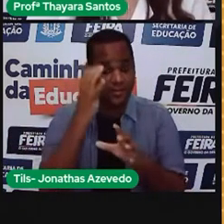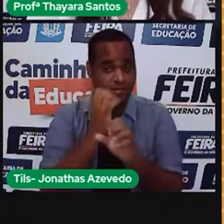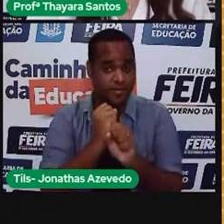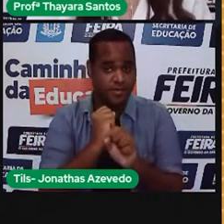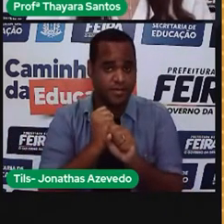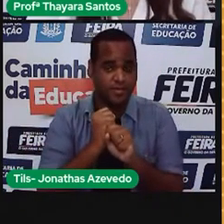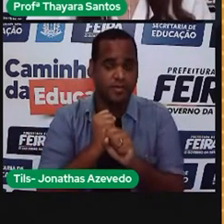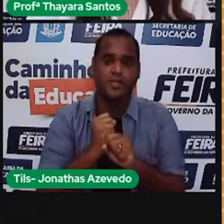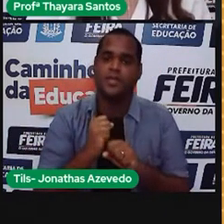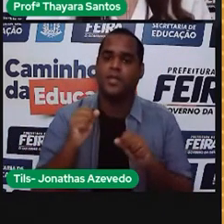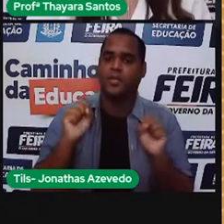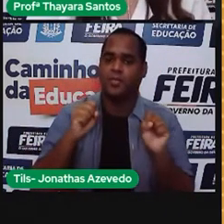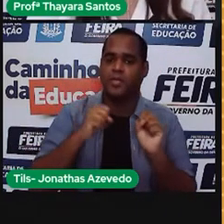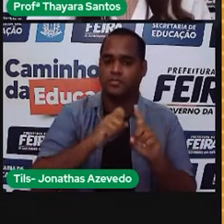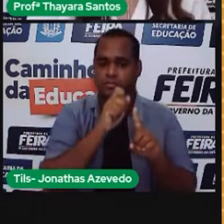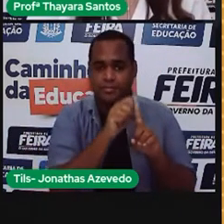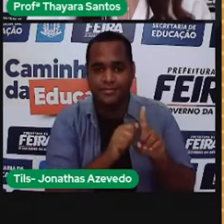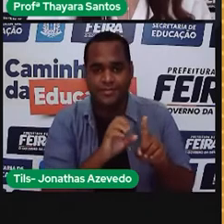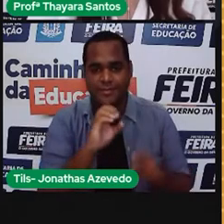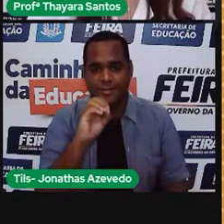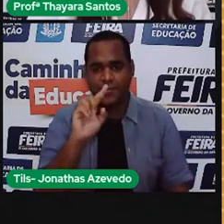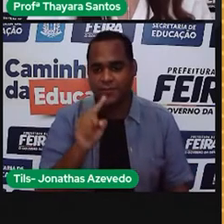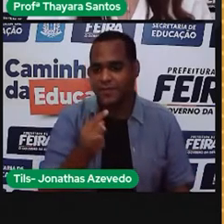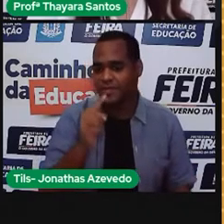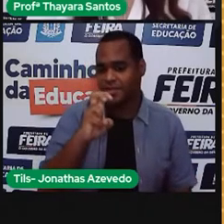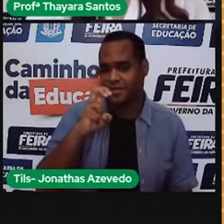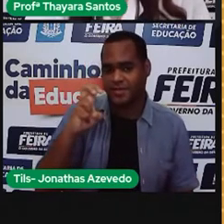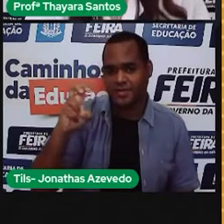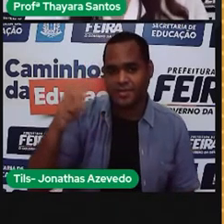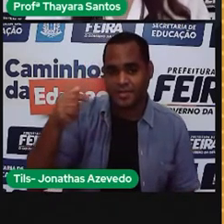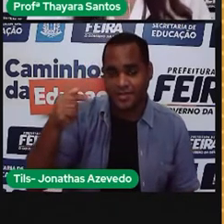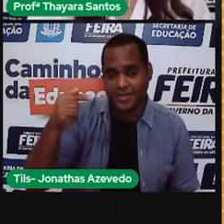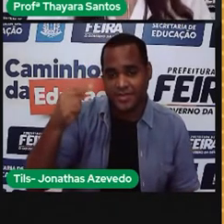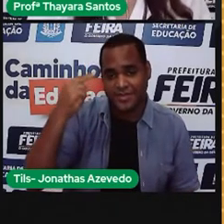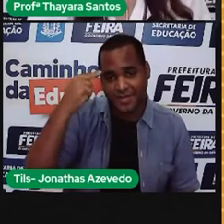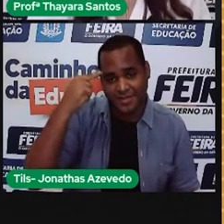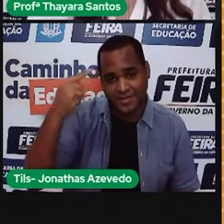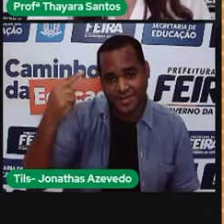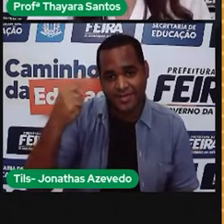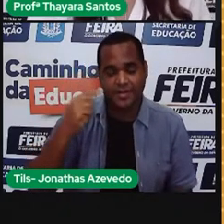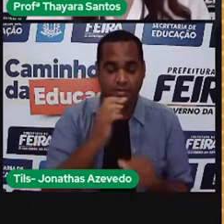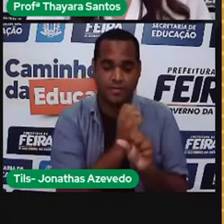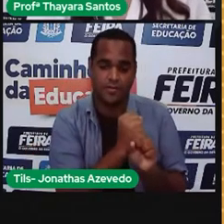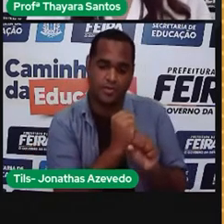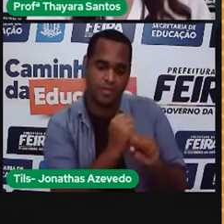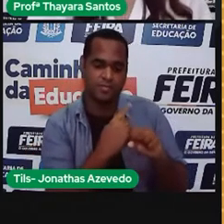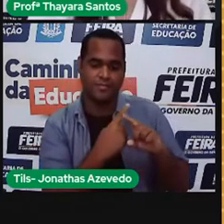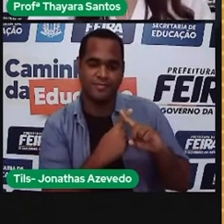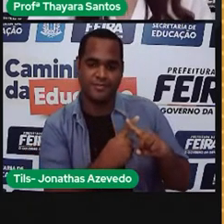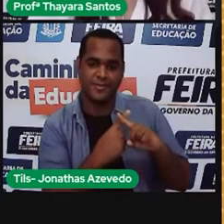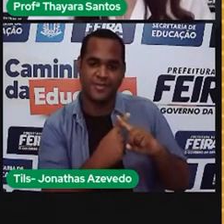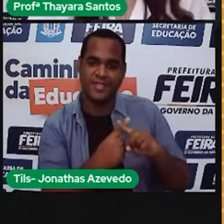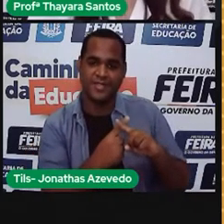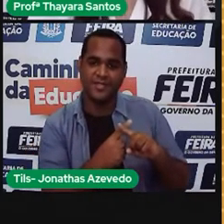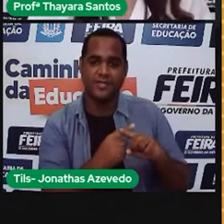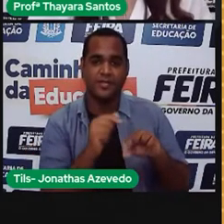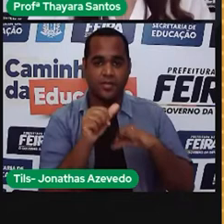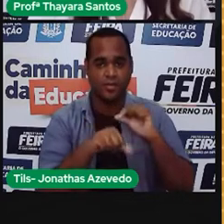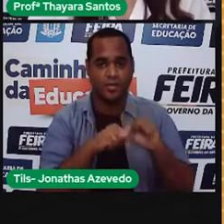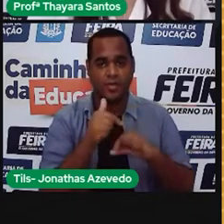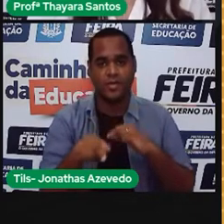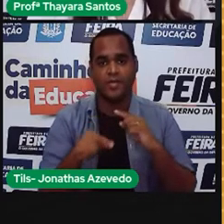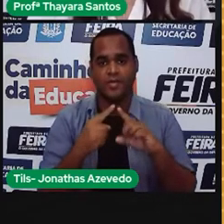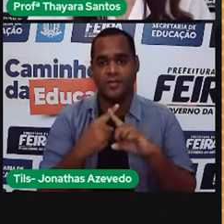multiplico por esse valor que está aqui, que cada quilowatts hora é 0,52 centavos. Então, eu peguei 9